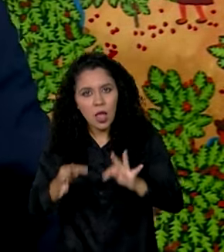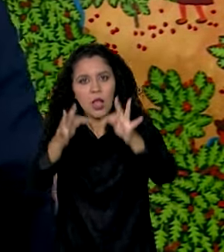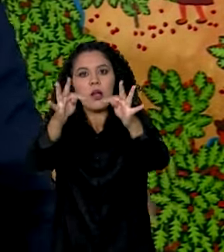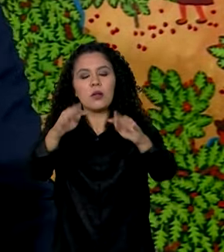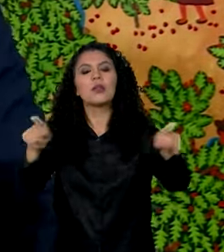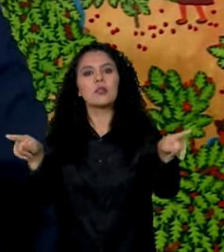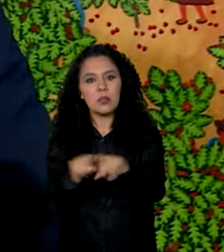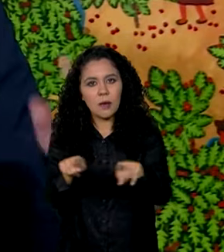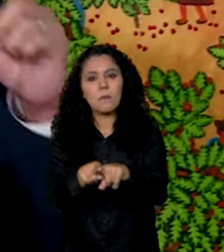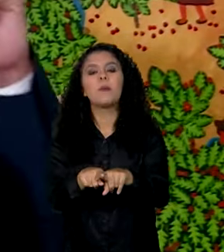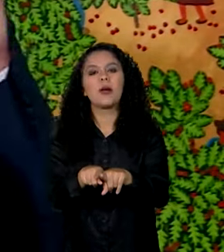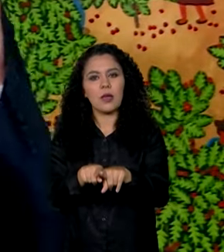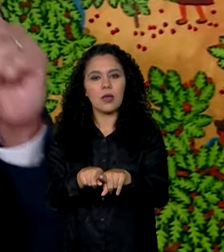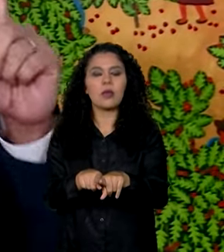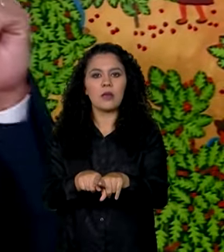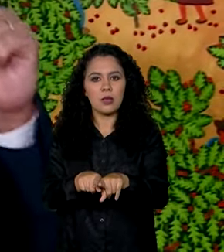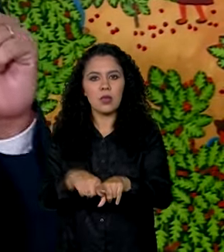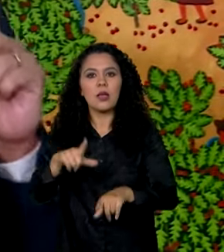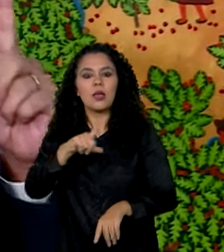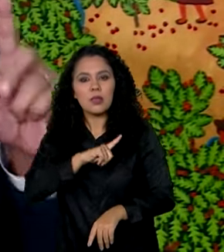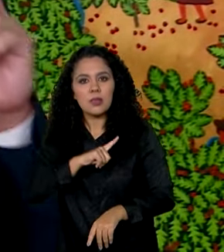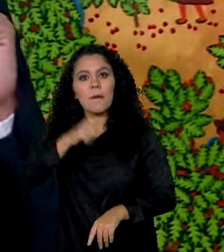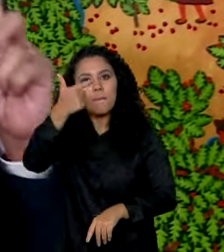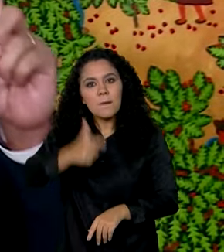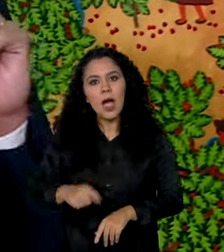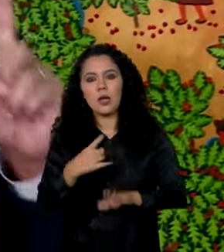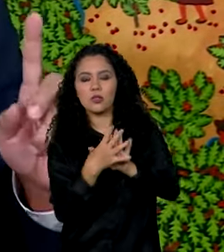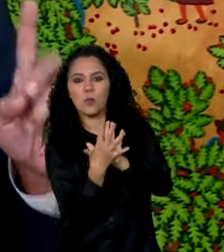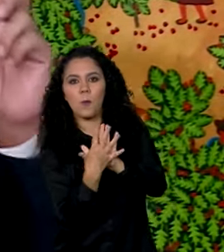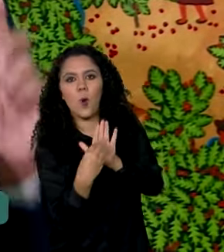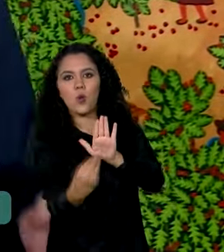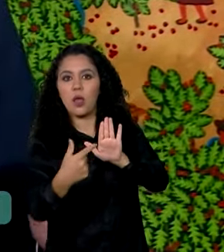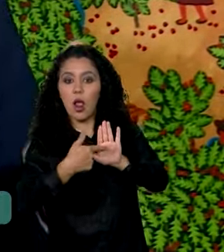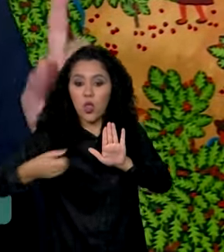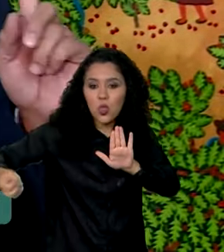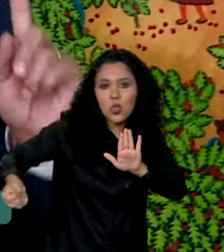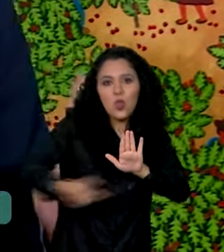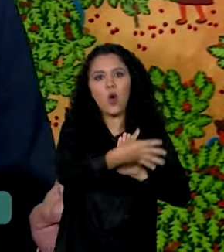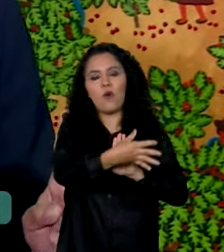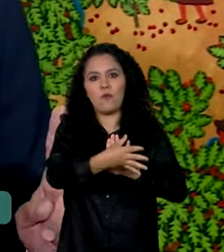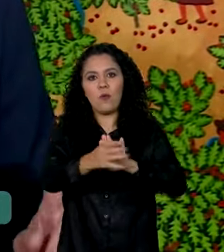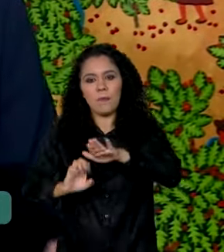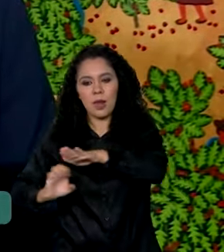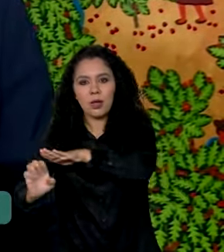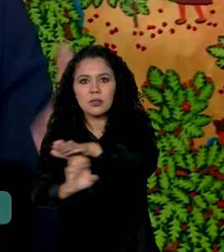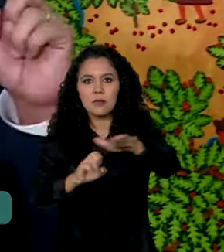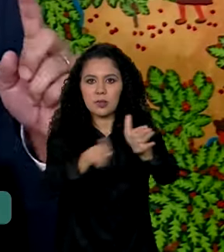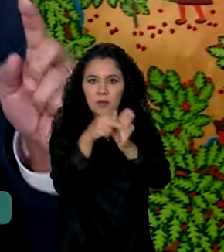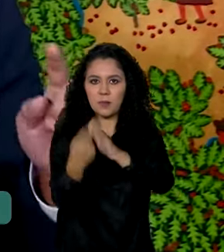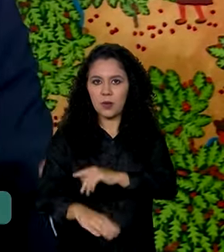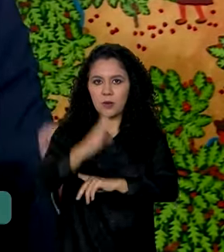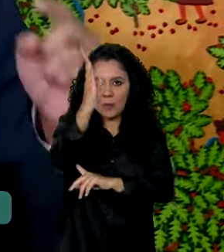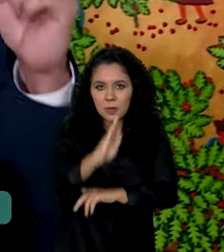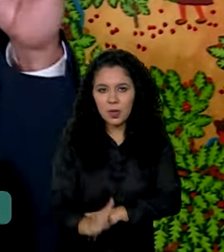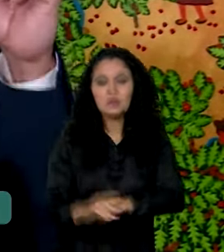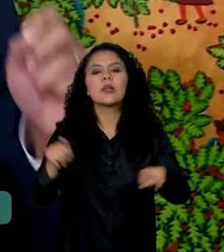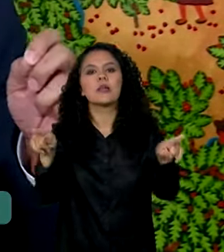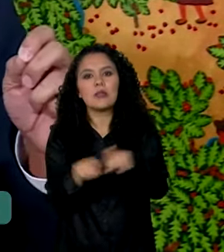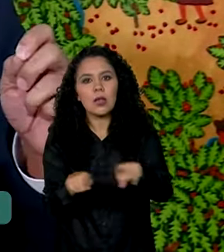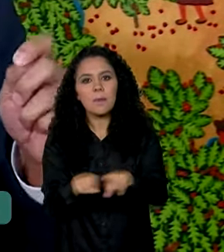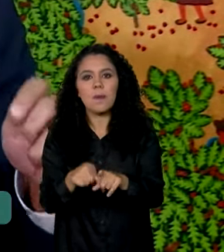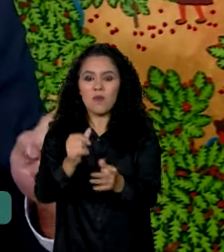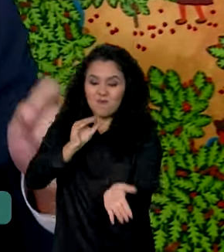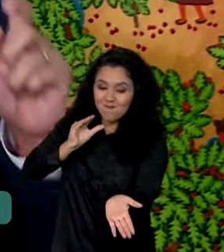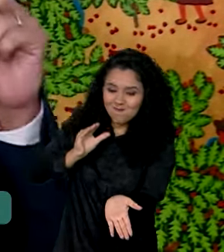incluindo aí mais um modelo totalmente novo para o mercado brasileiro e também investimento